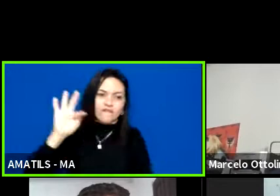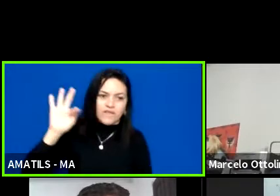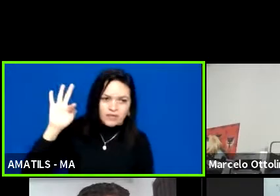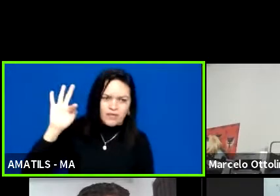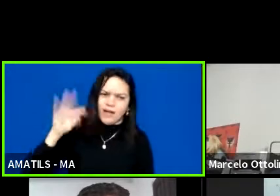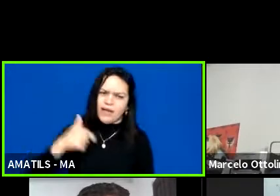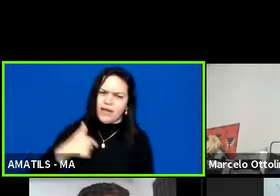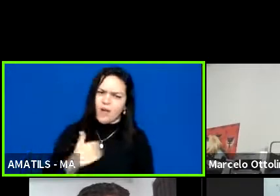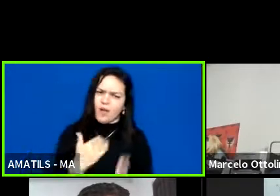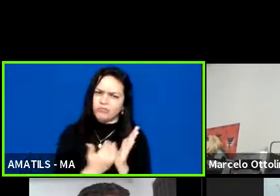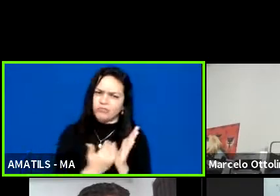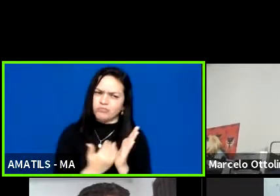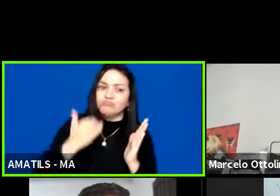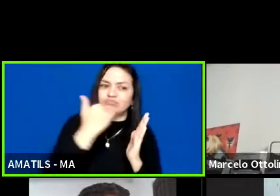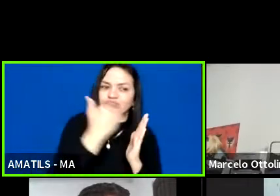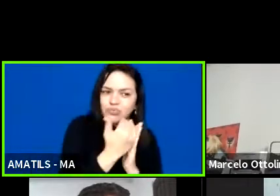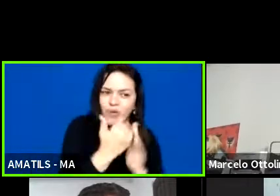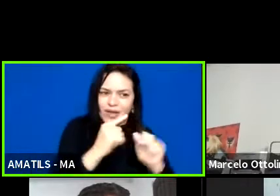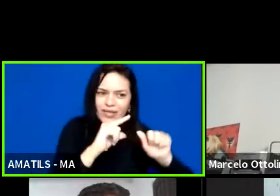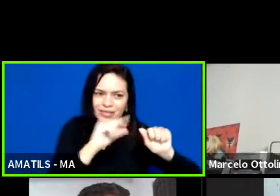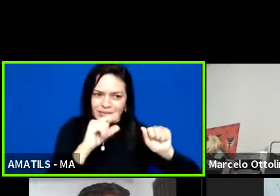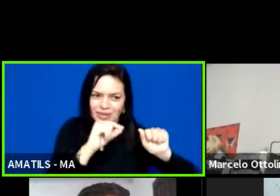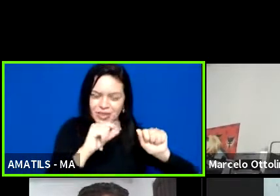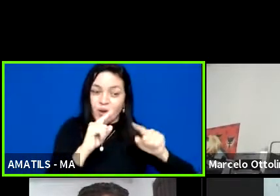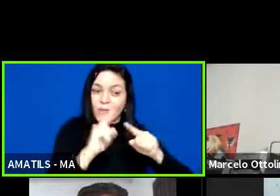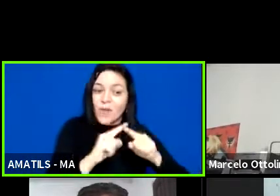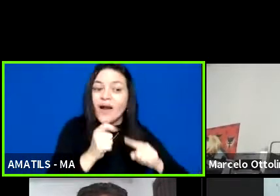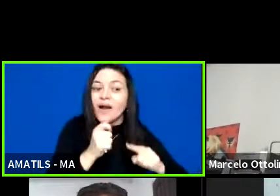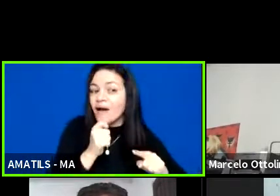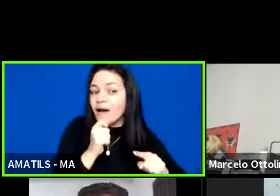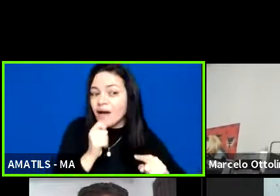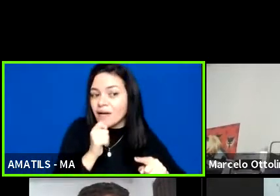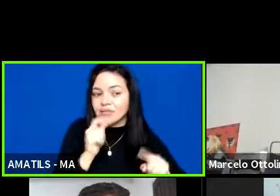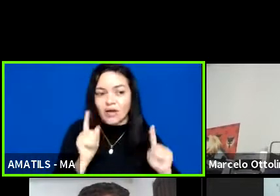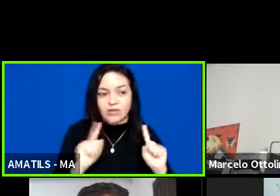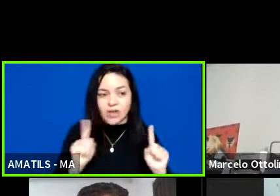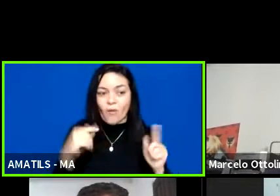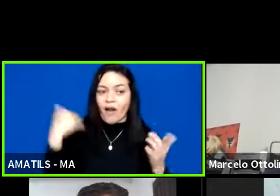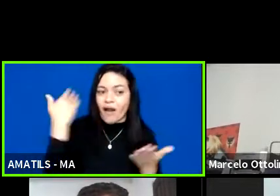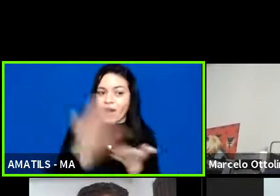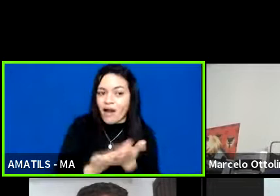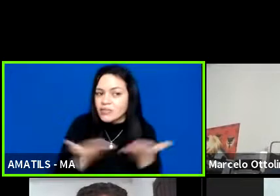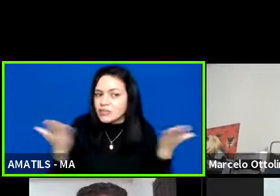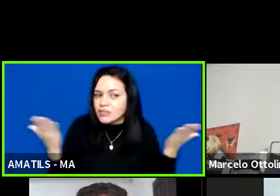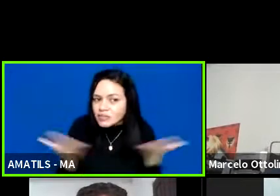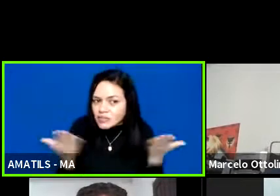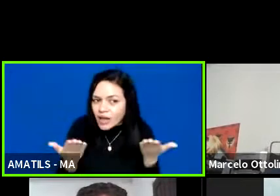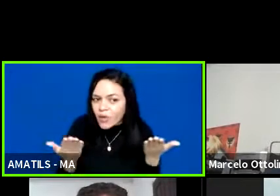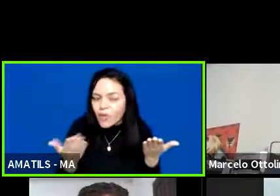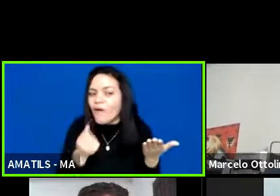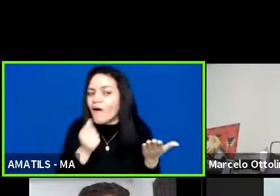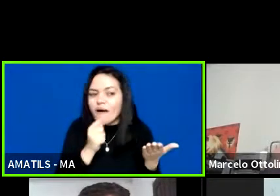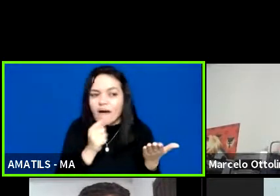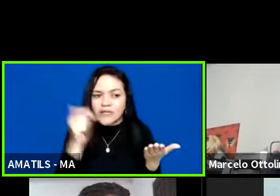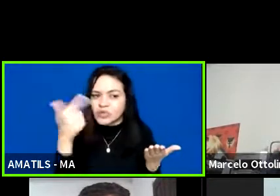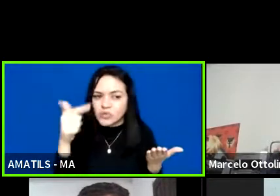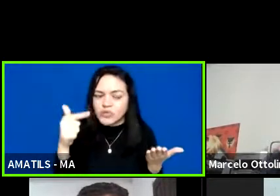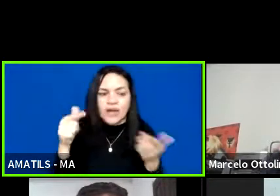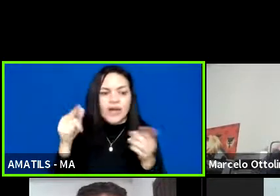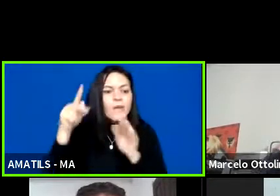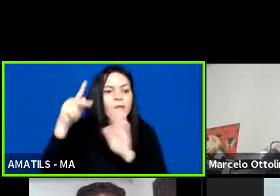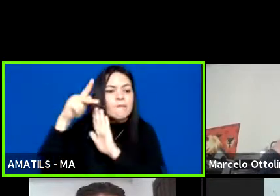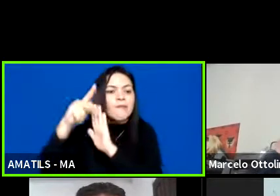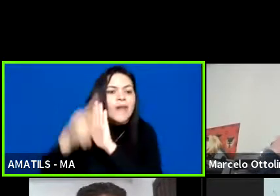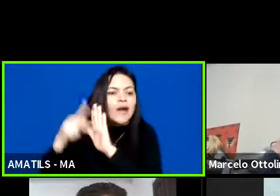propositalmente esse artigo porque nós ainda não dispomos na data de hoje de um plano decenal tratando